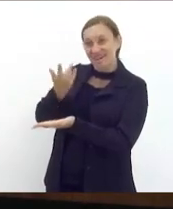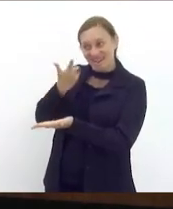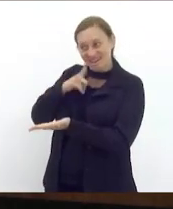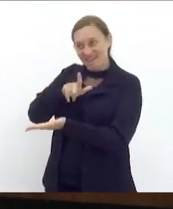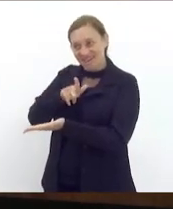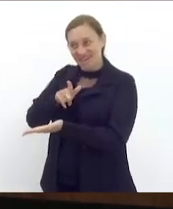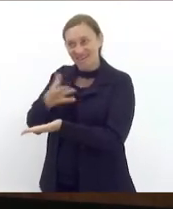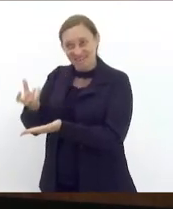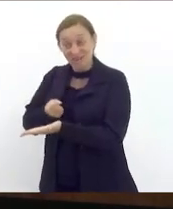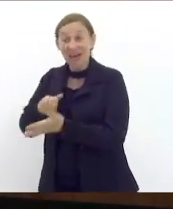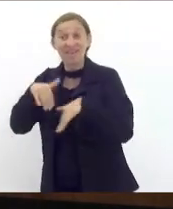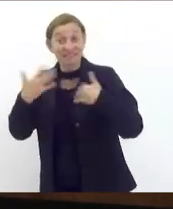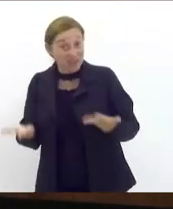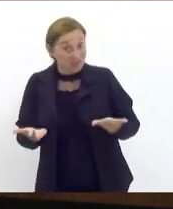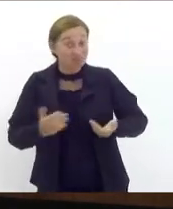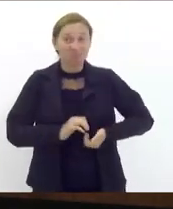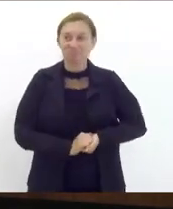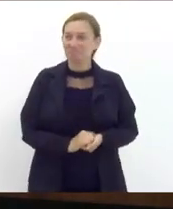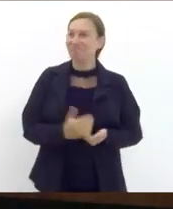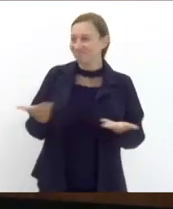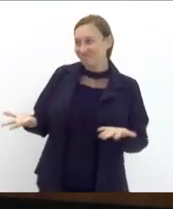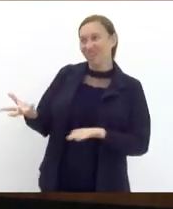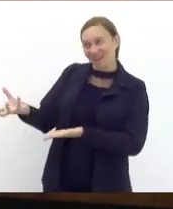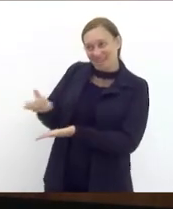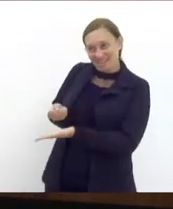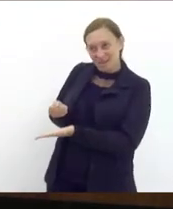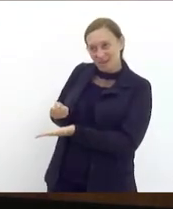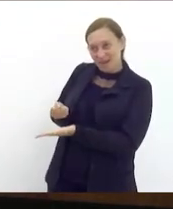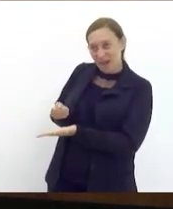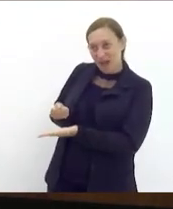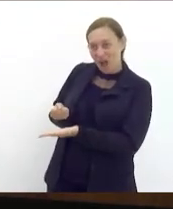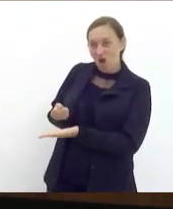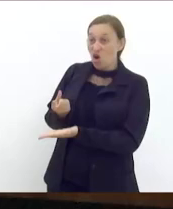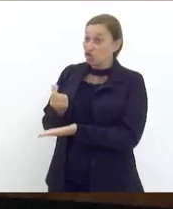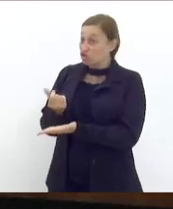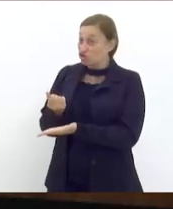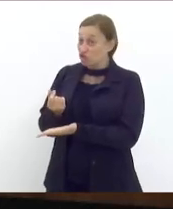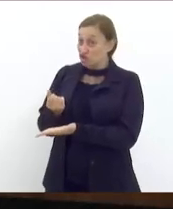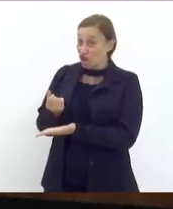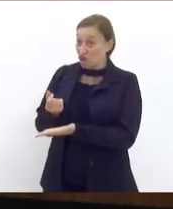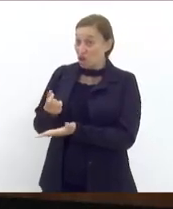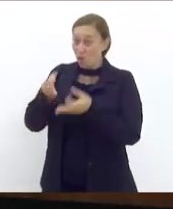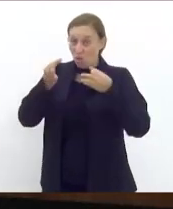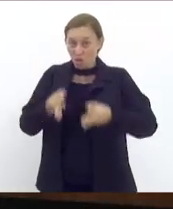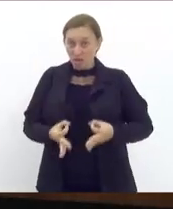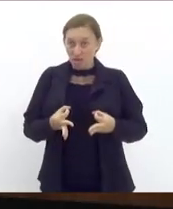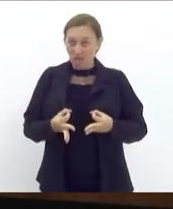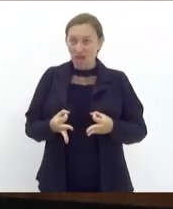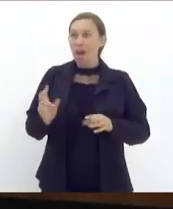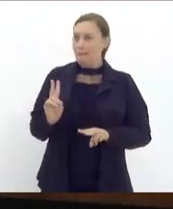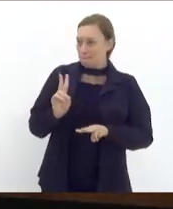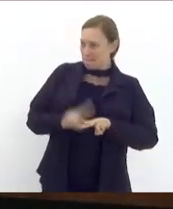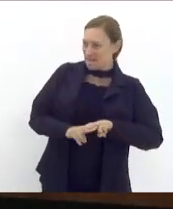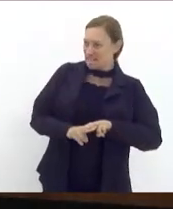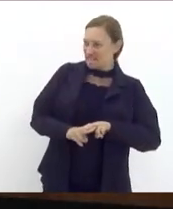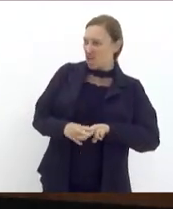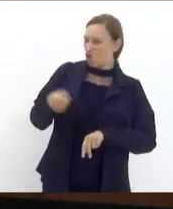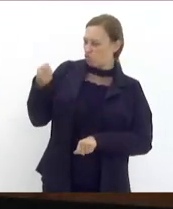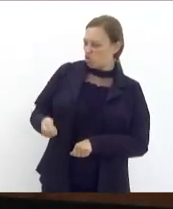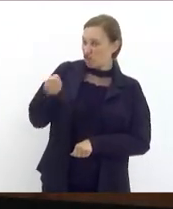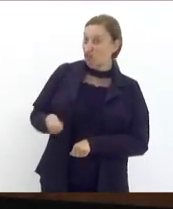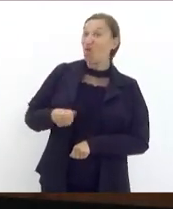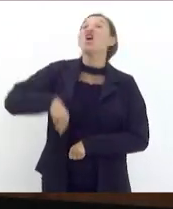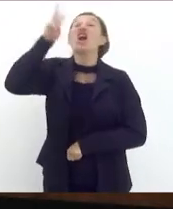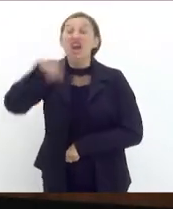então é ganhar um dinheiro honesto desse prendendo o ditador quem não quer né quem não